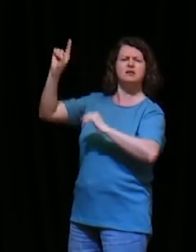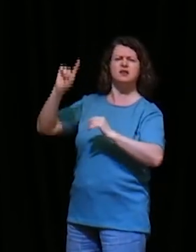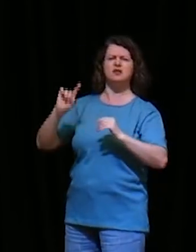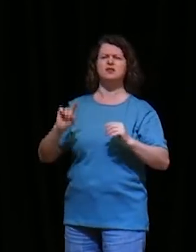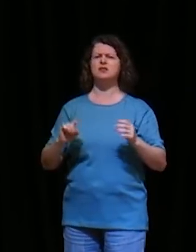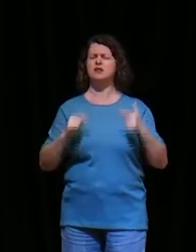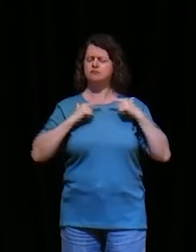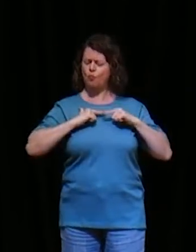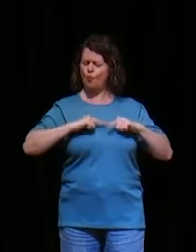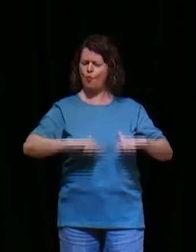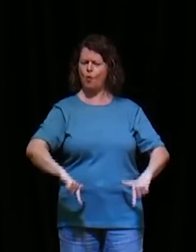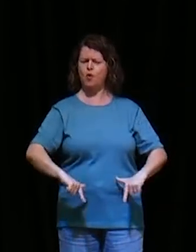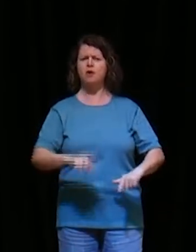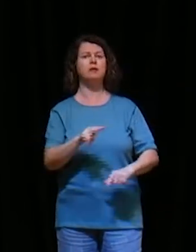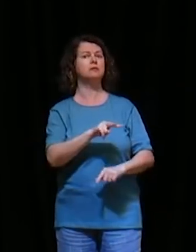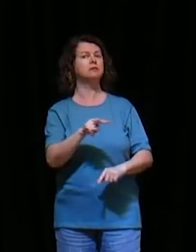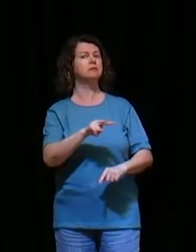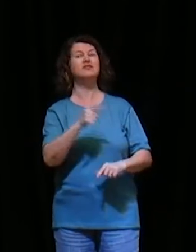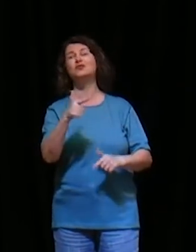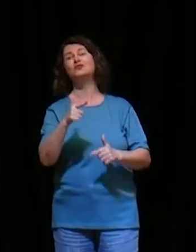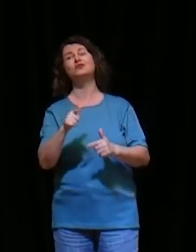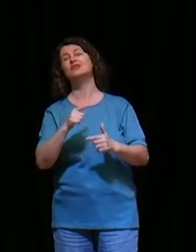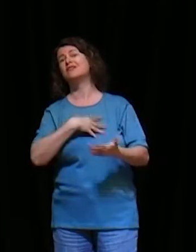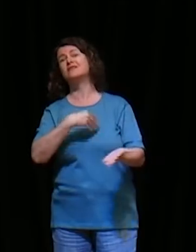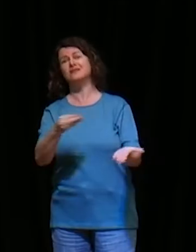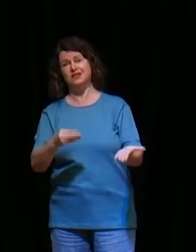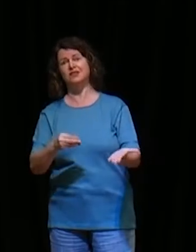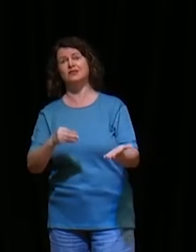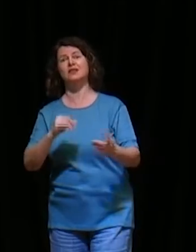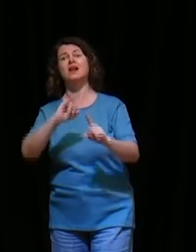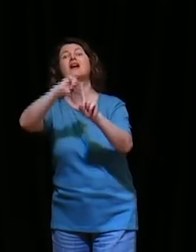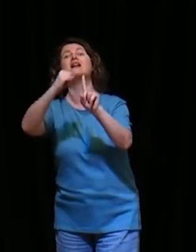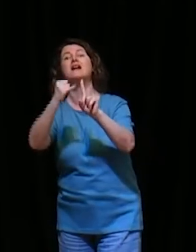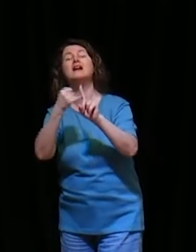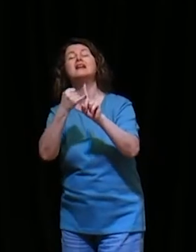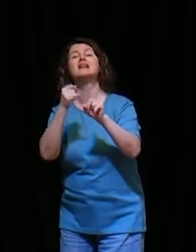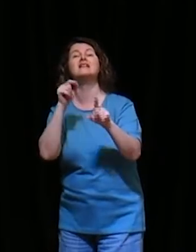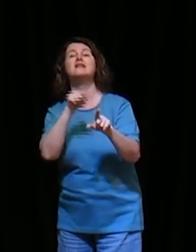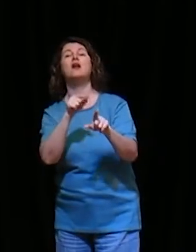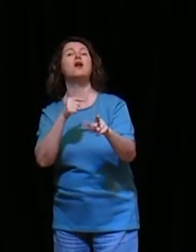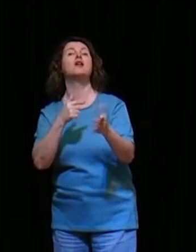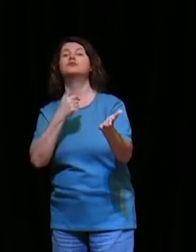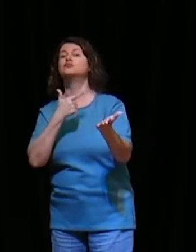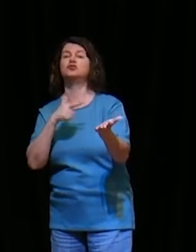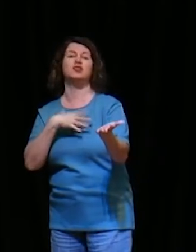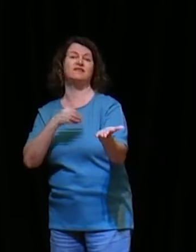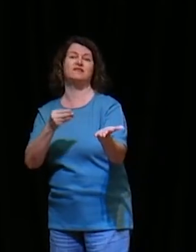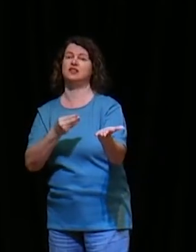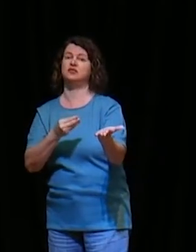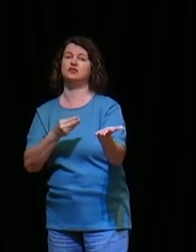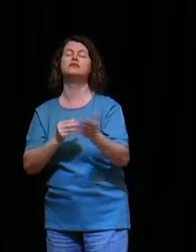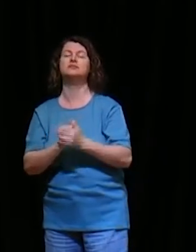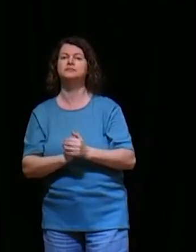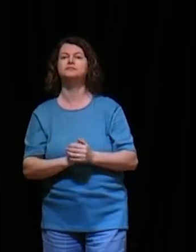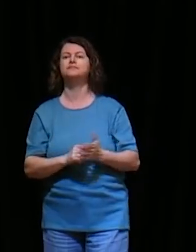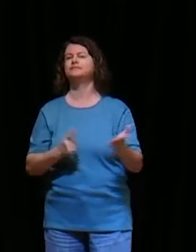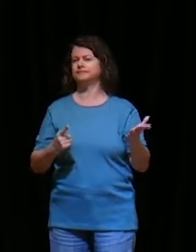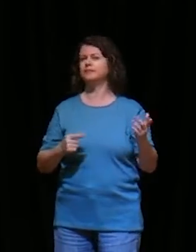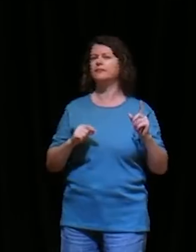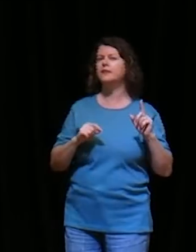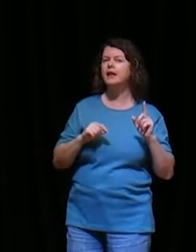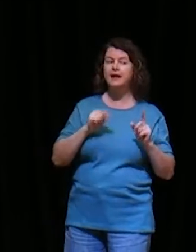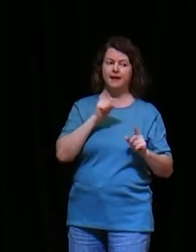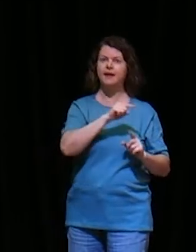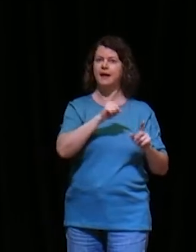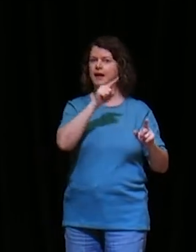não tinham filhos, porque Isabel era estéreo, e ambos eram avançados, em idade, e aconteceu, que exercendo ele, o